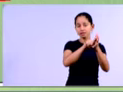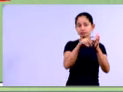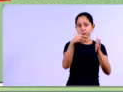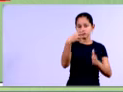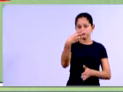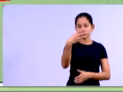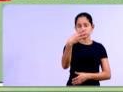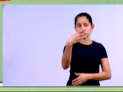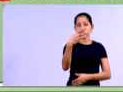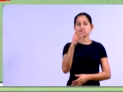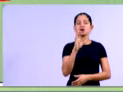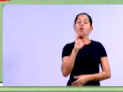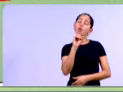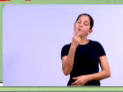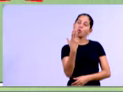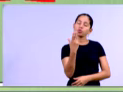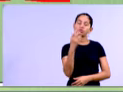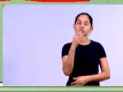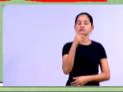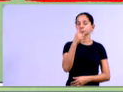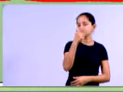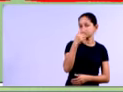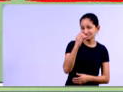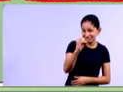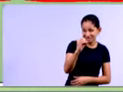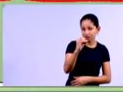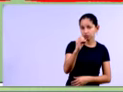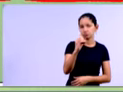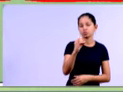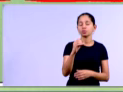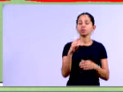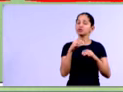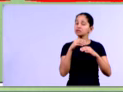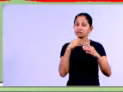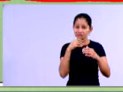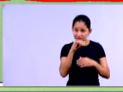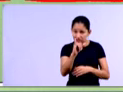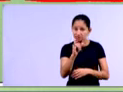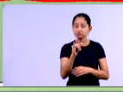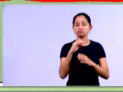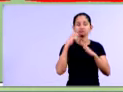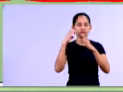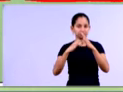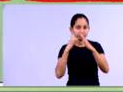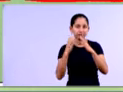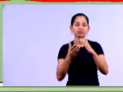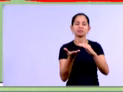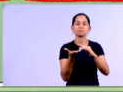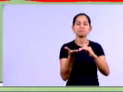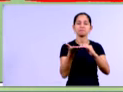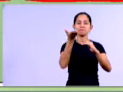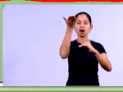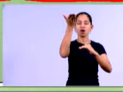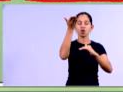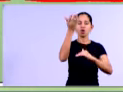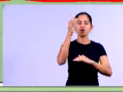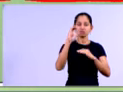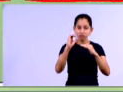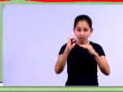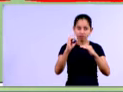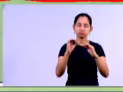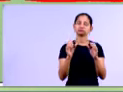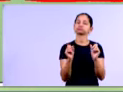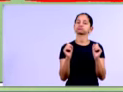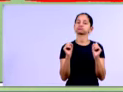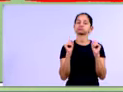né, e se o número der acima de 0, a empresa estará na faixa das empresas que estão solvente, né,